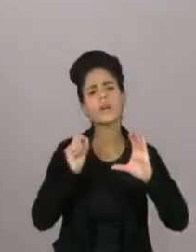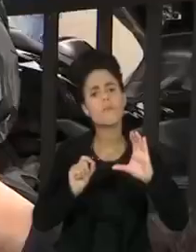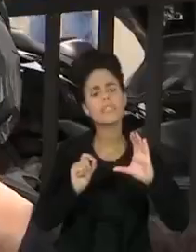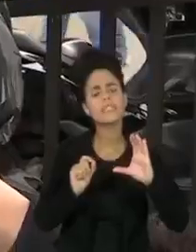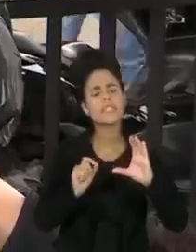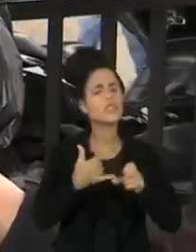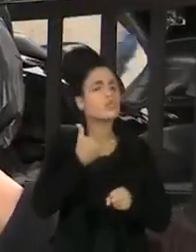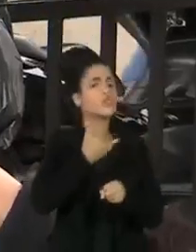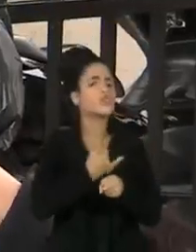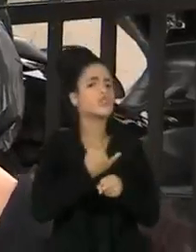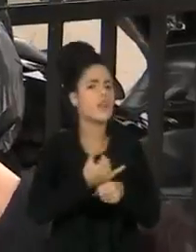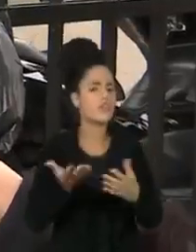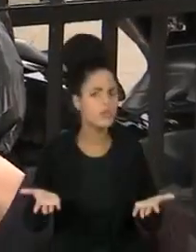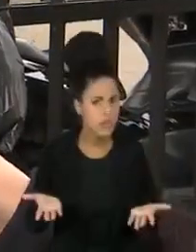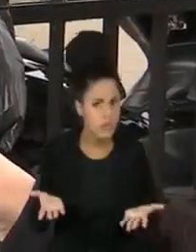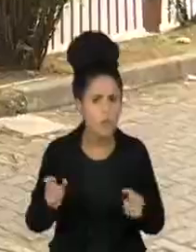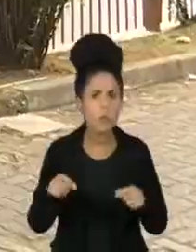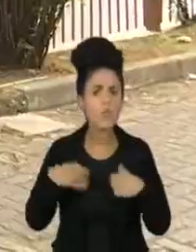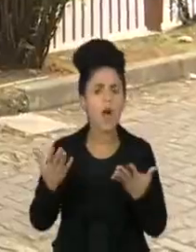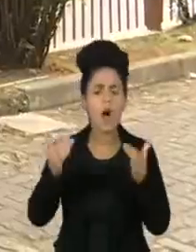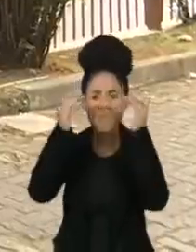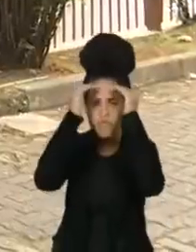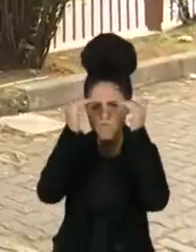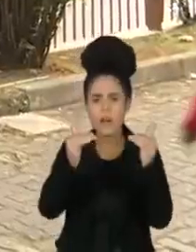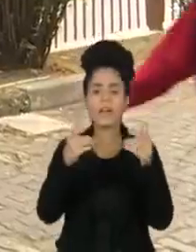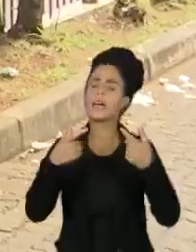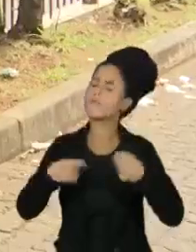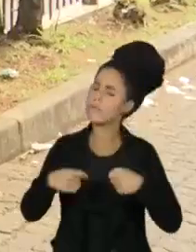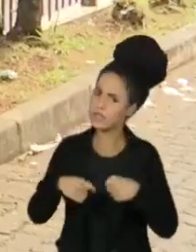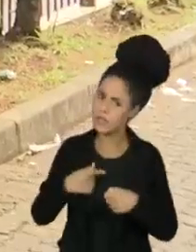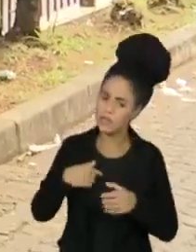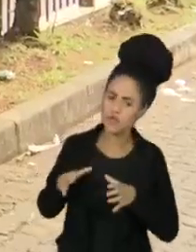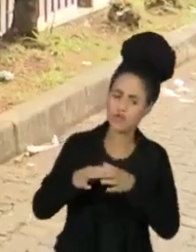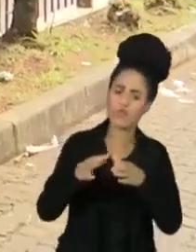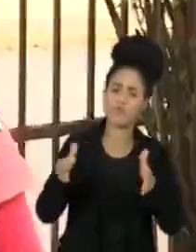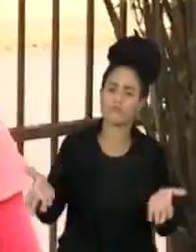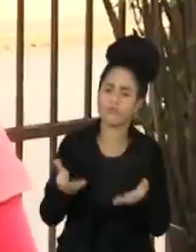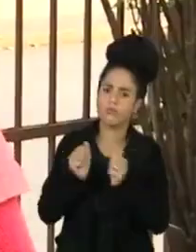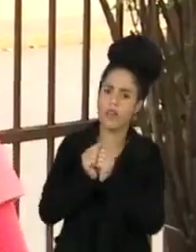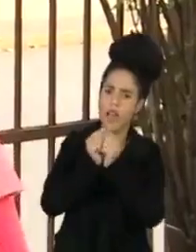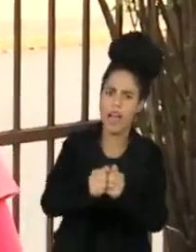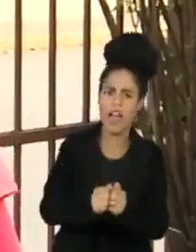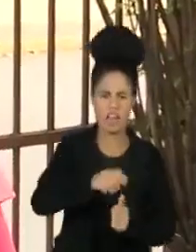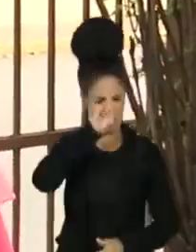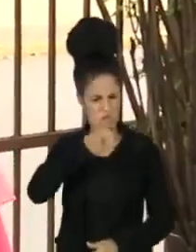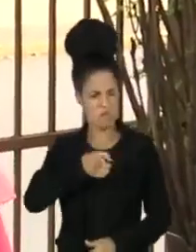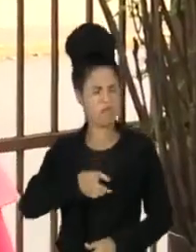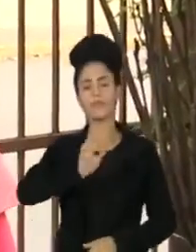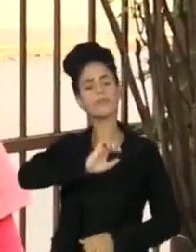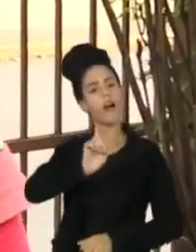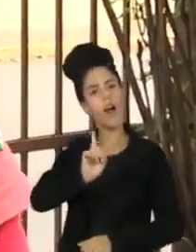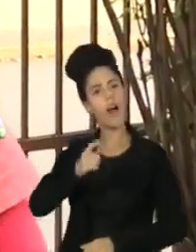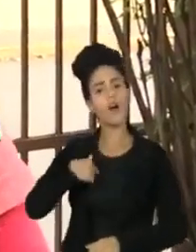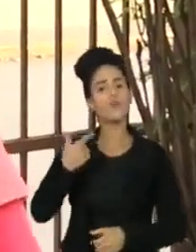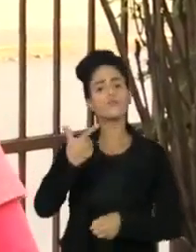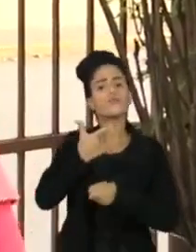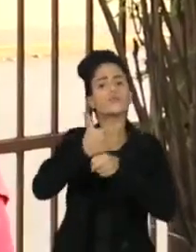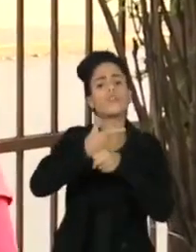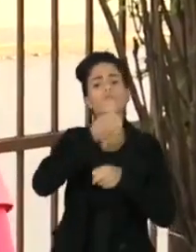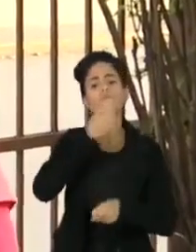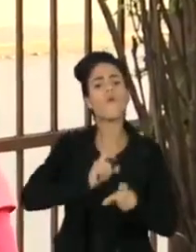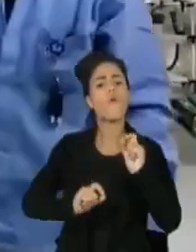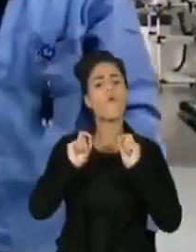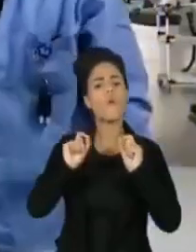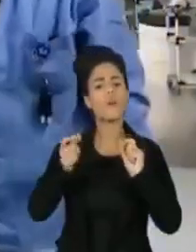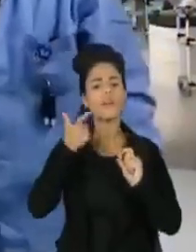bom chefe? Tem que ter respeito pelo trabalhador. Jogar com o time, né? Não ser autoritário. Um bom chefe é aquele que também sabe se pôr no